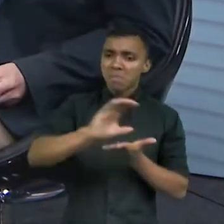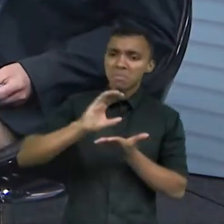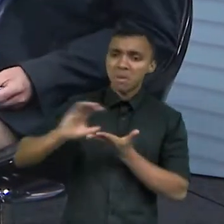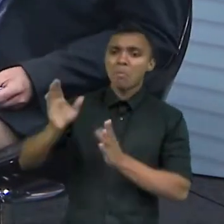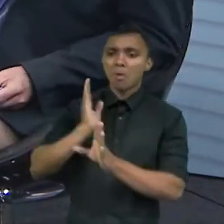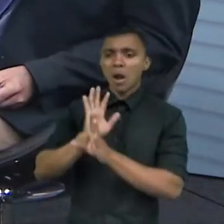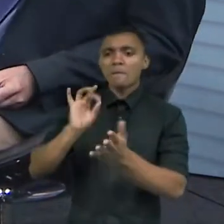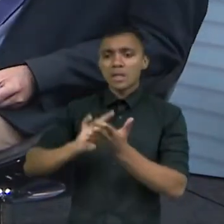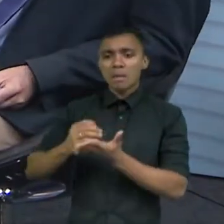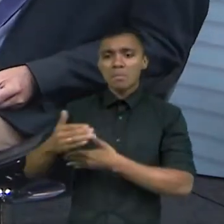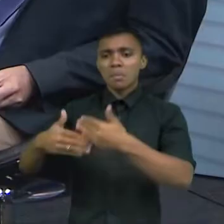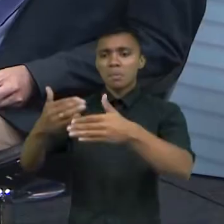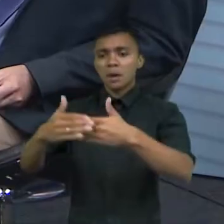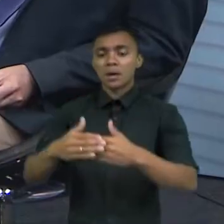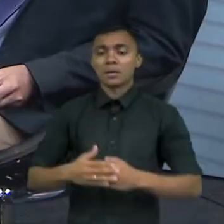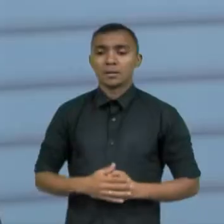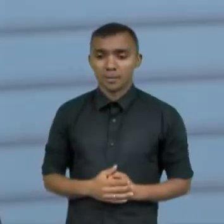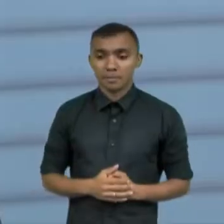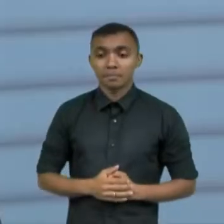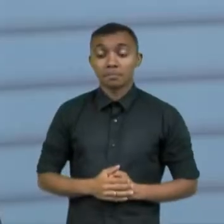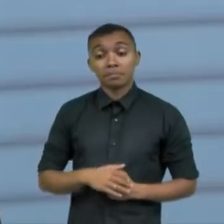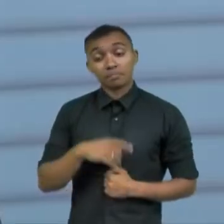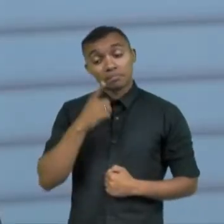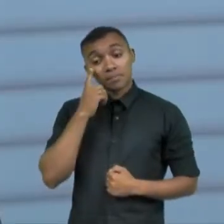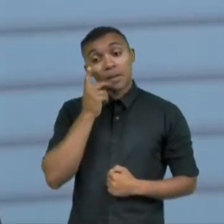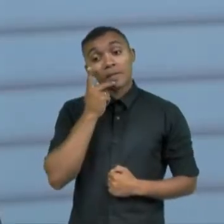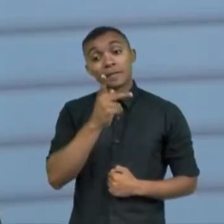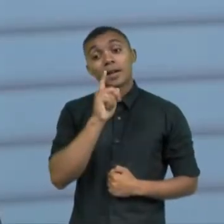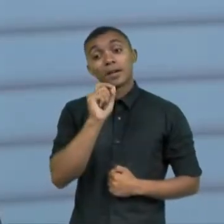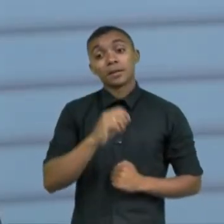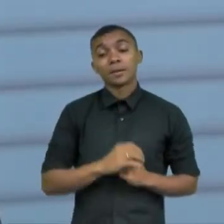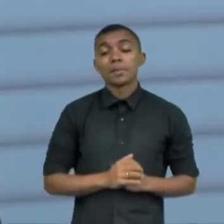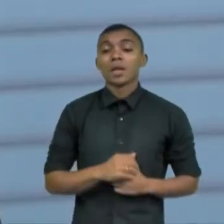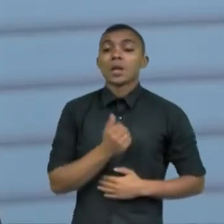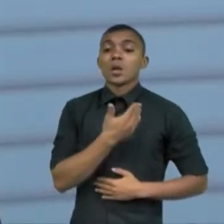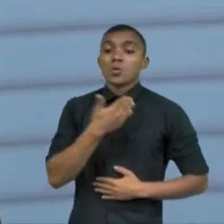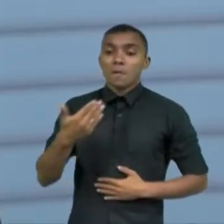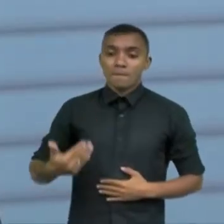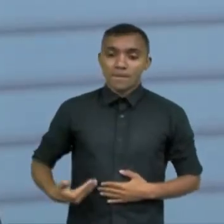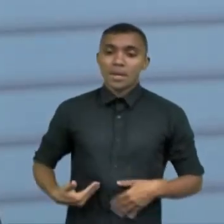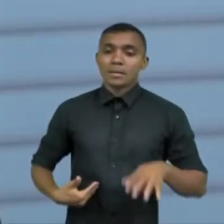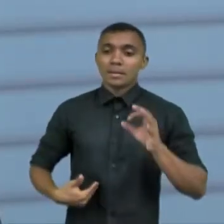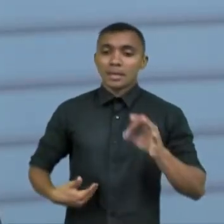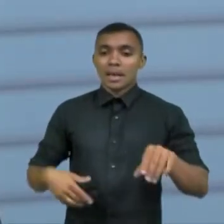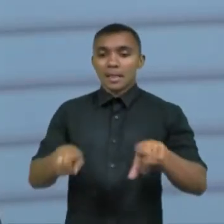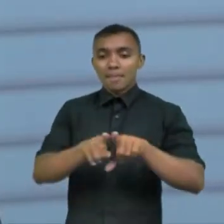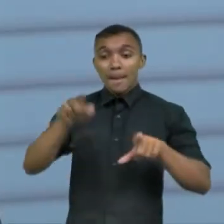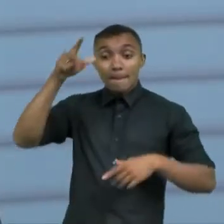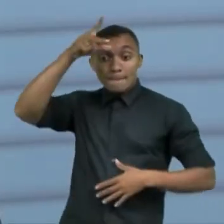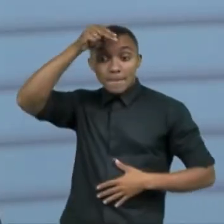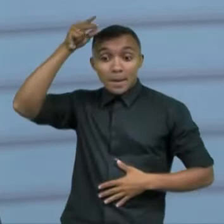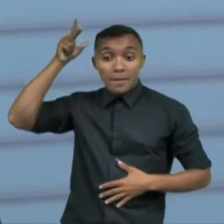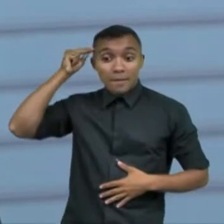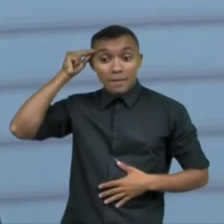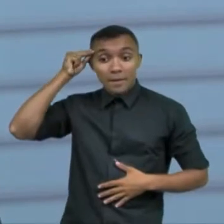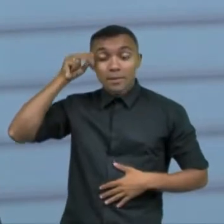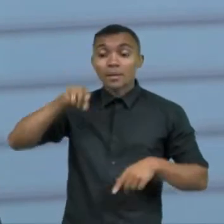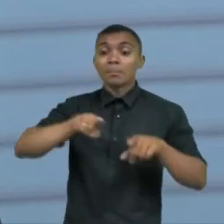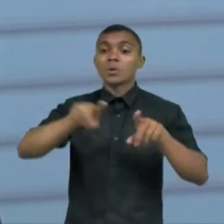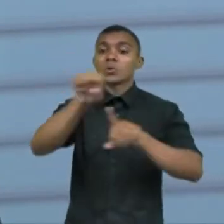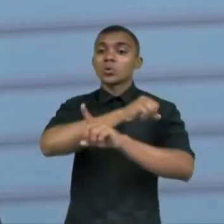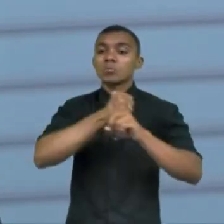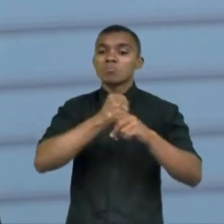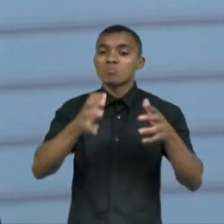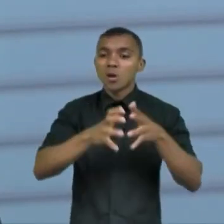que as coisas aconteçam a gente pode ver eu posso dizer a você que não só o estado né prefeitura estado mas a sociedade está mais